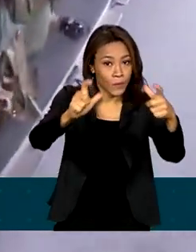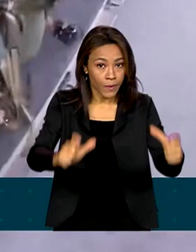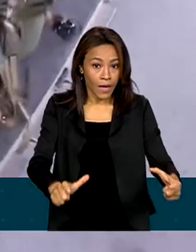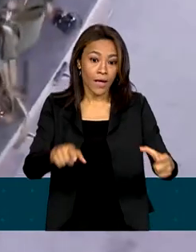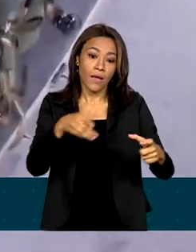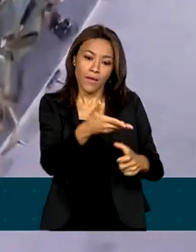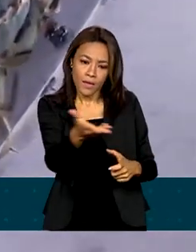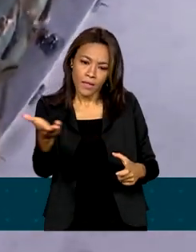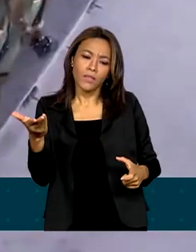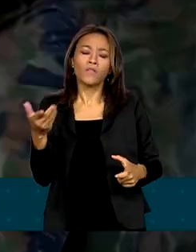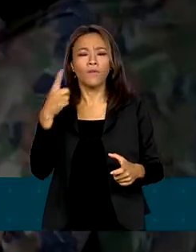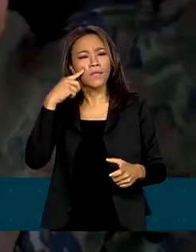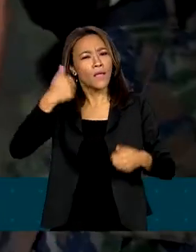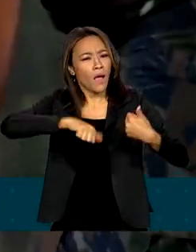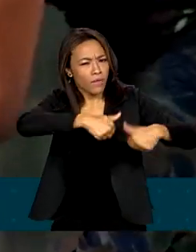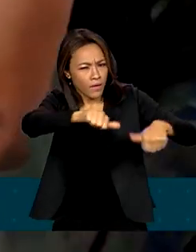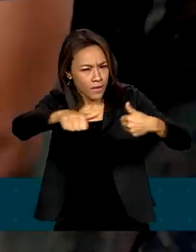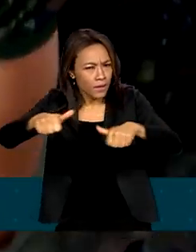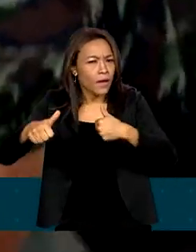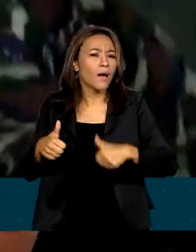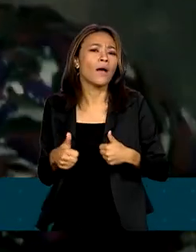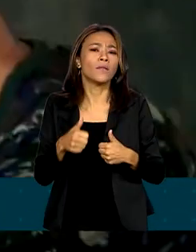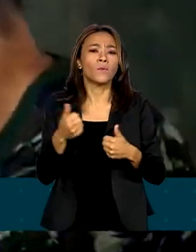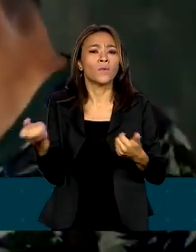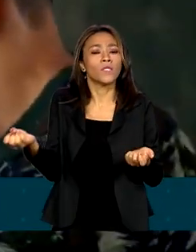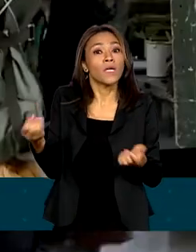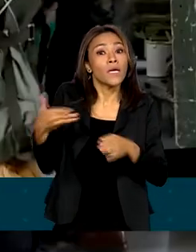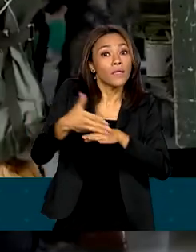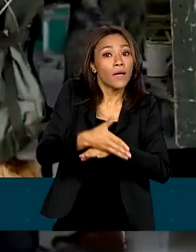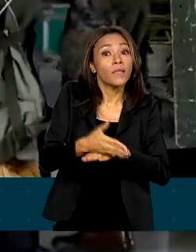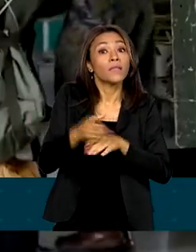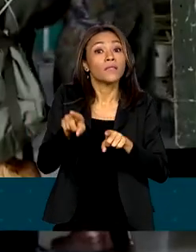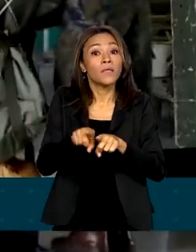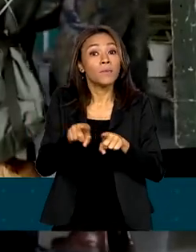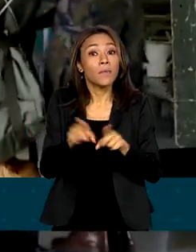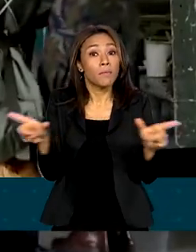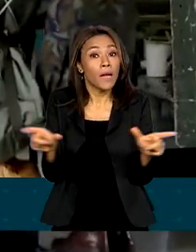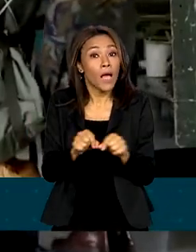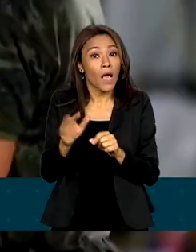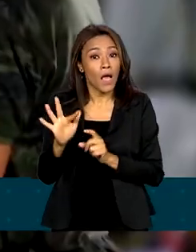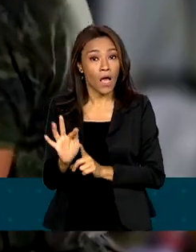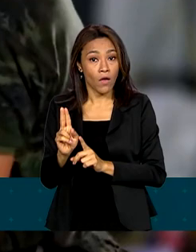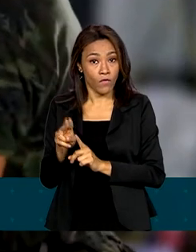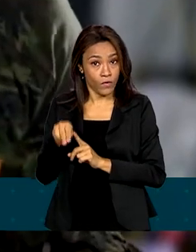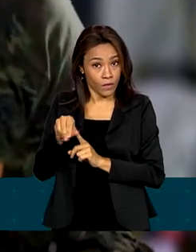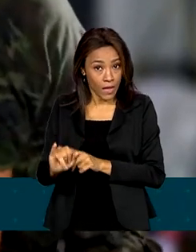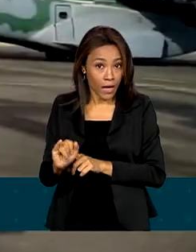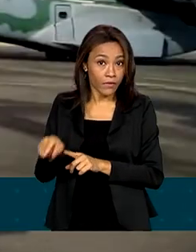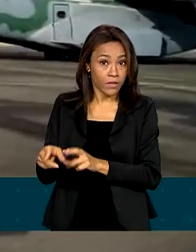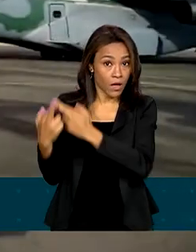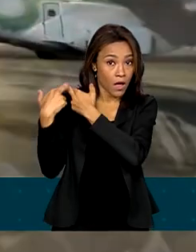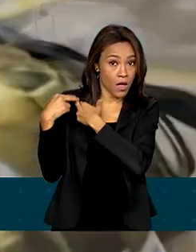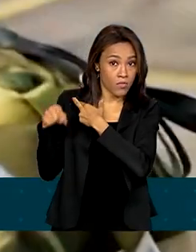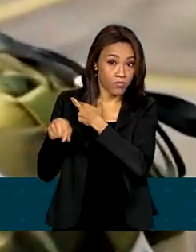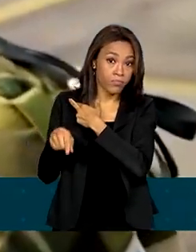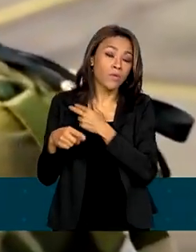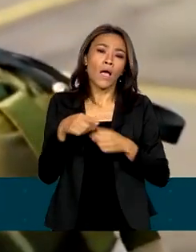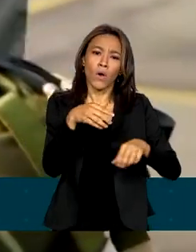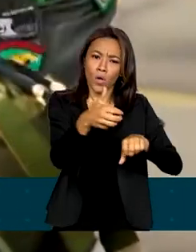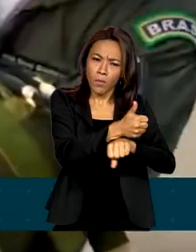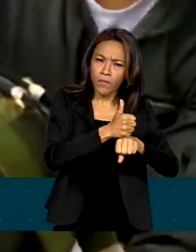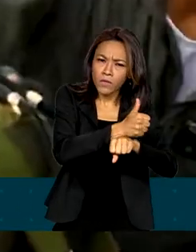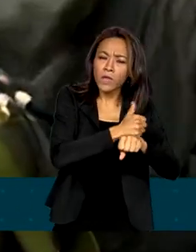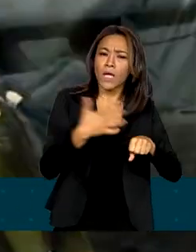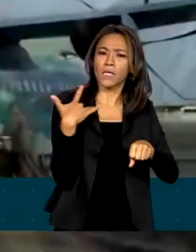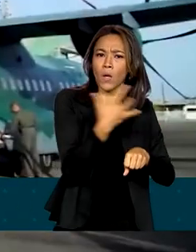serão reavaliadas e a emissão de novas entradas será suspensa pela FUNAI. A medida não se aplica para profissionais de saúde